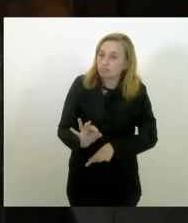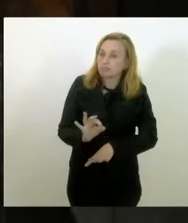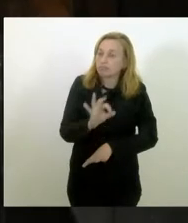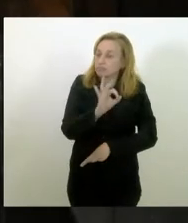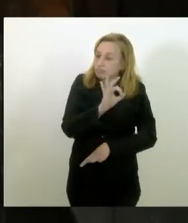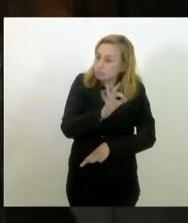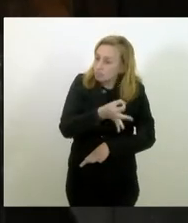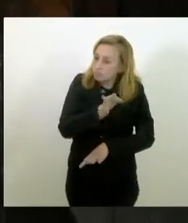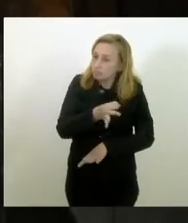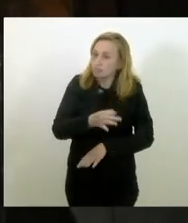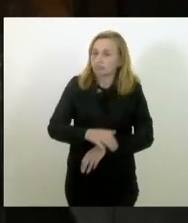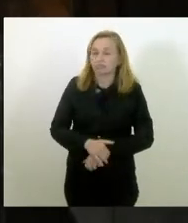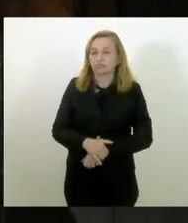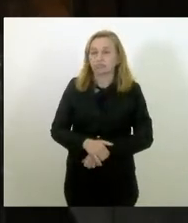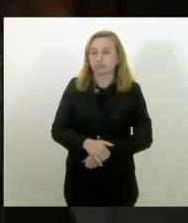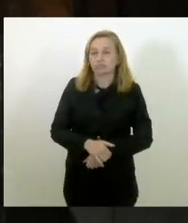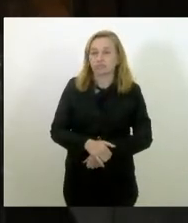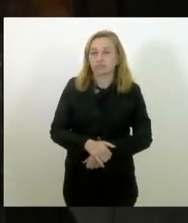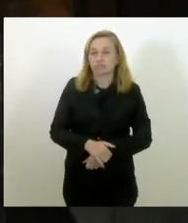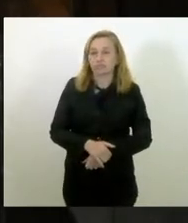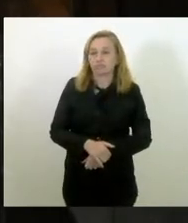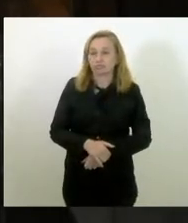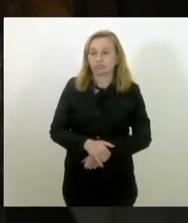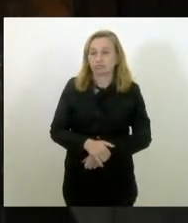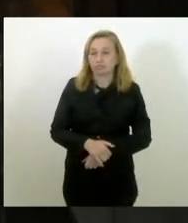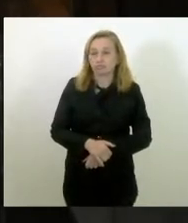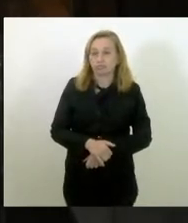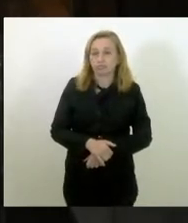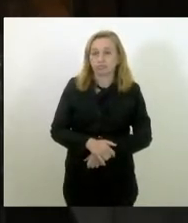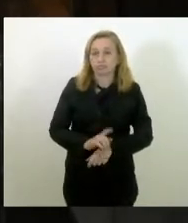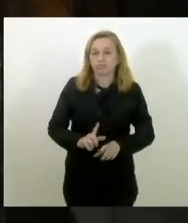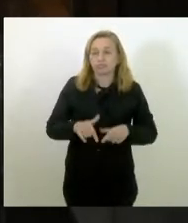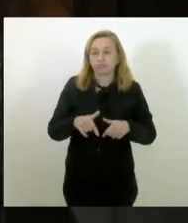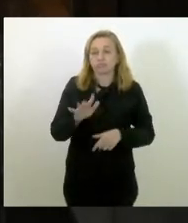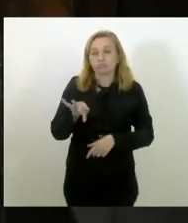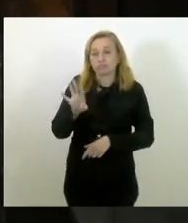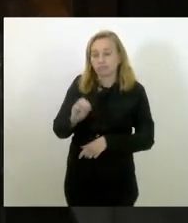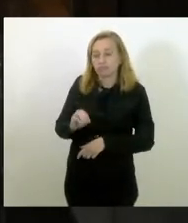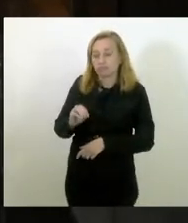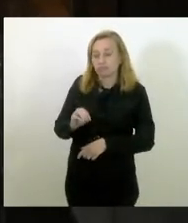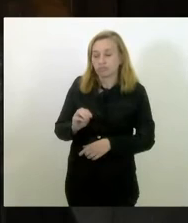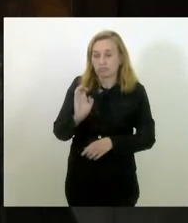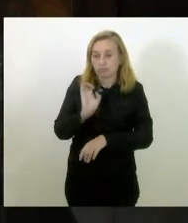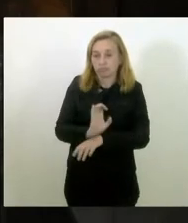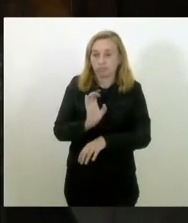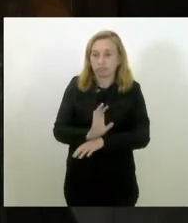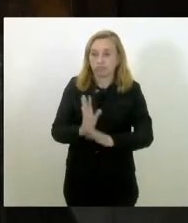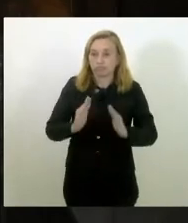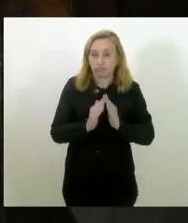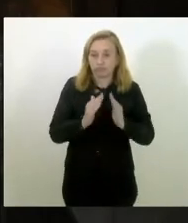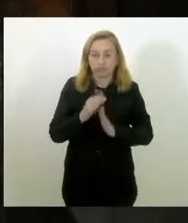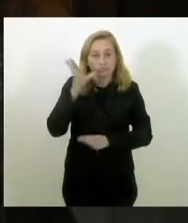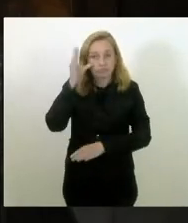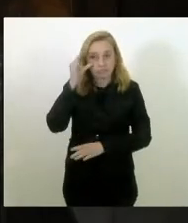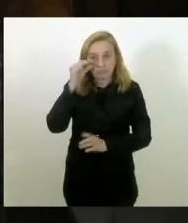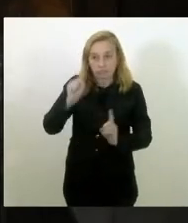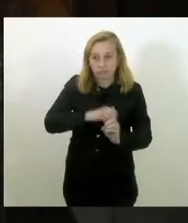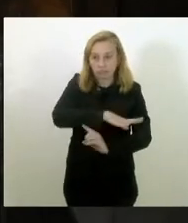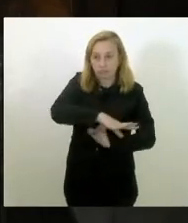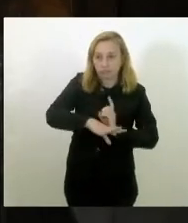de aplicação do Fundo Estadual de Habitação de Interesse Social.